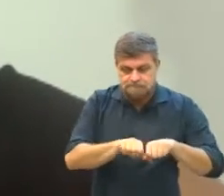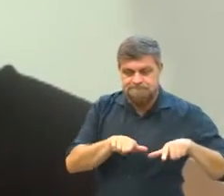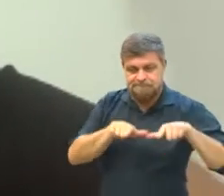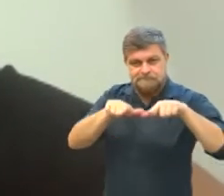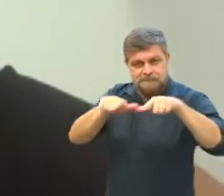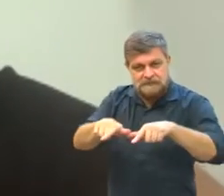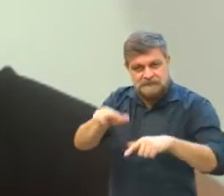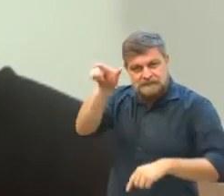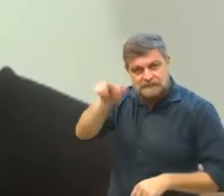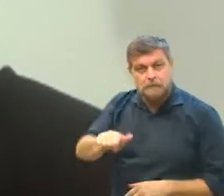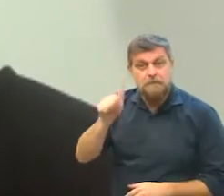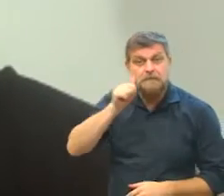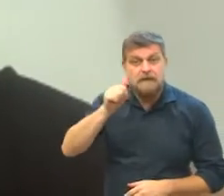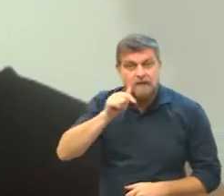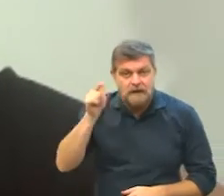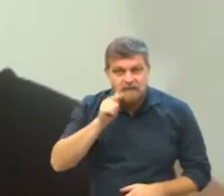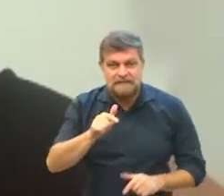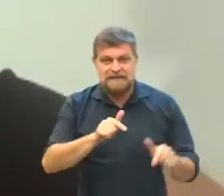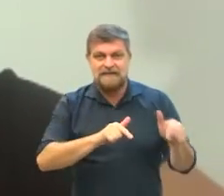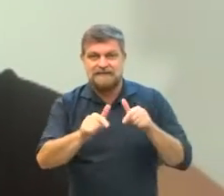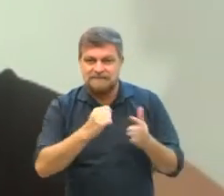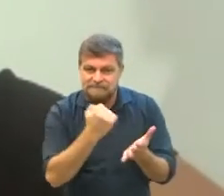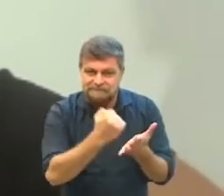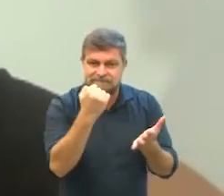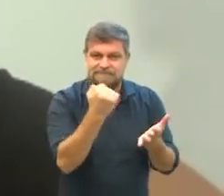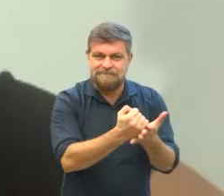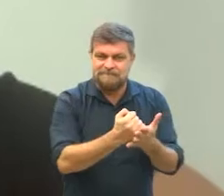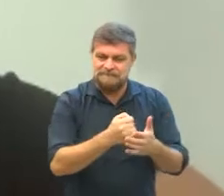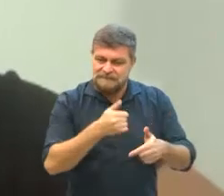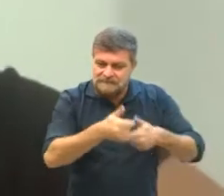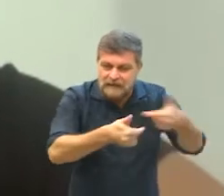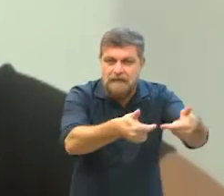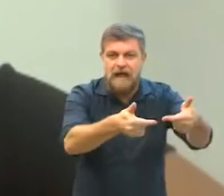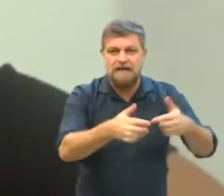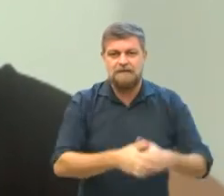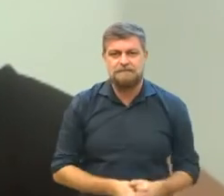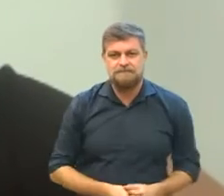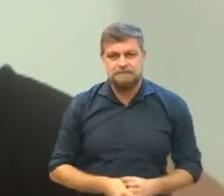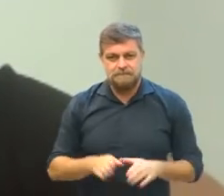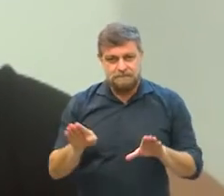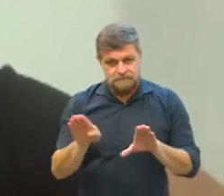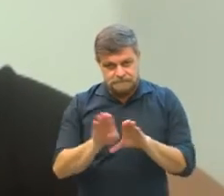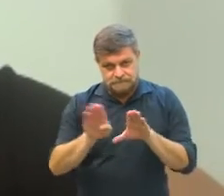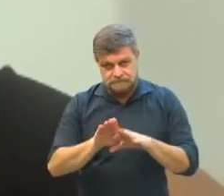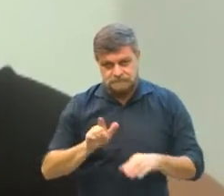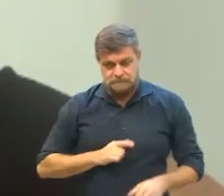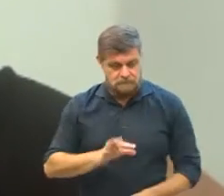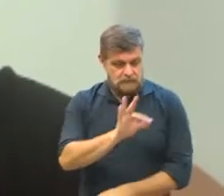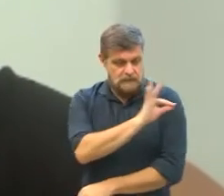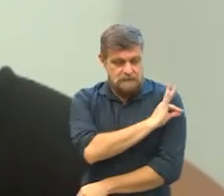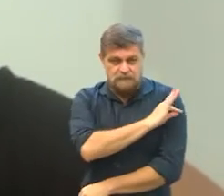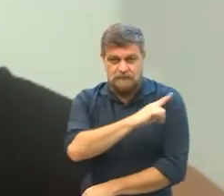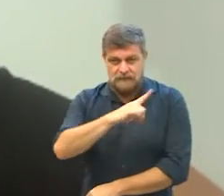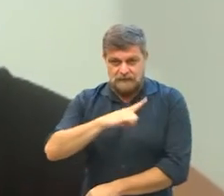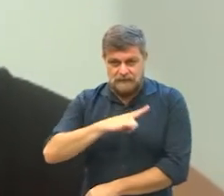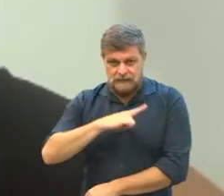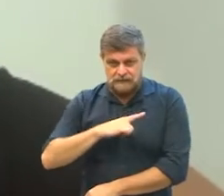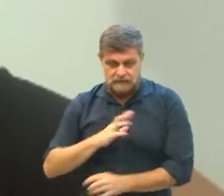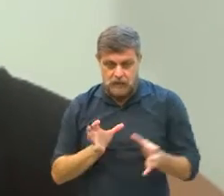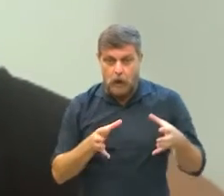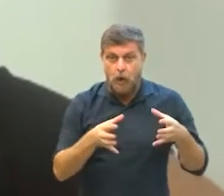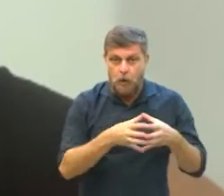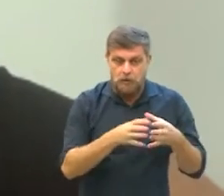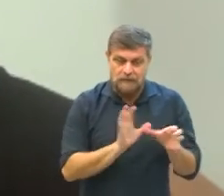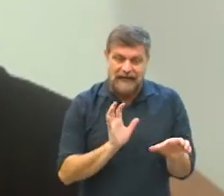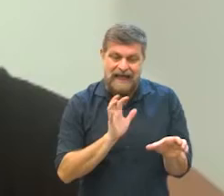capacitação, formação para essas mulheres que conseguem romper com esse ciclo e também reúne que a prefeitura possa ter